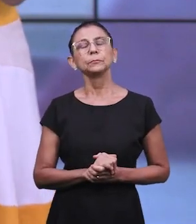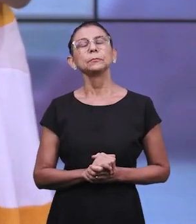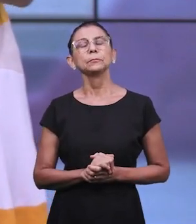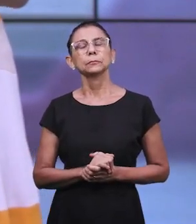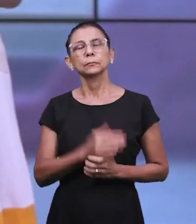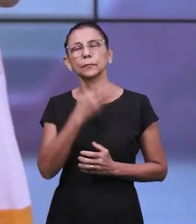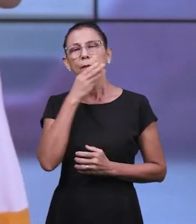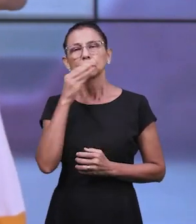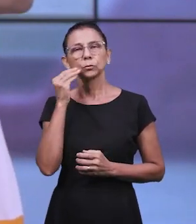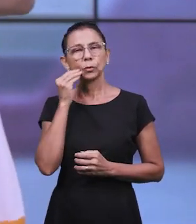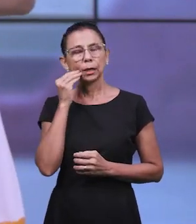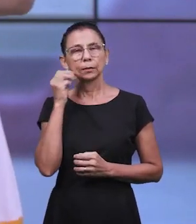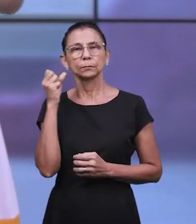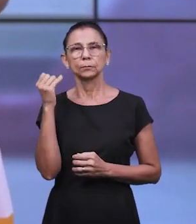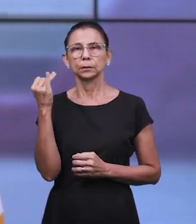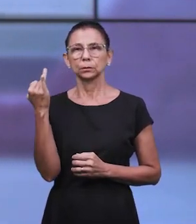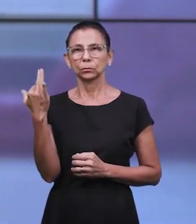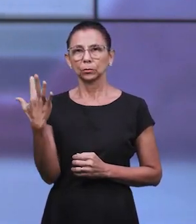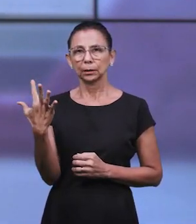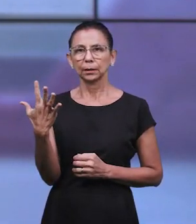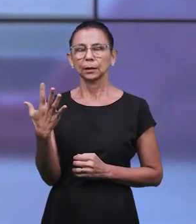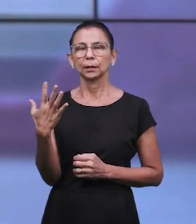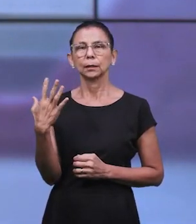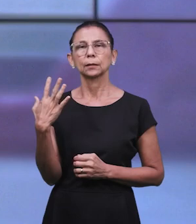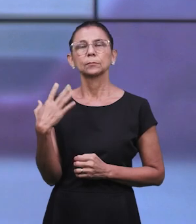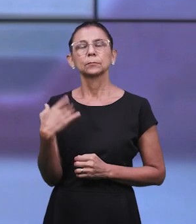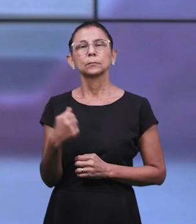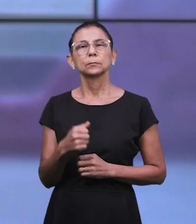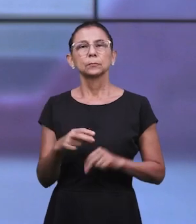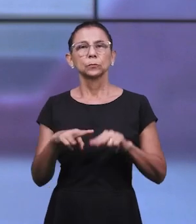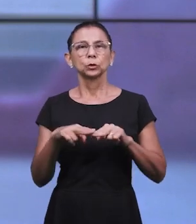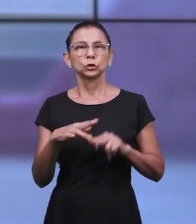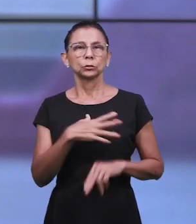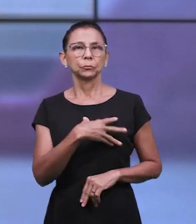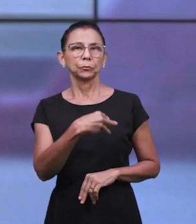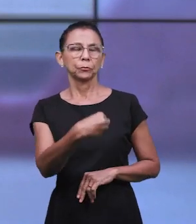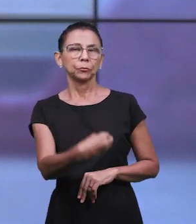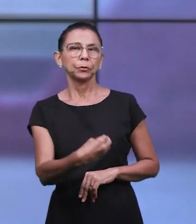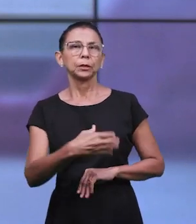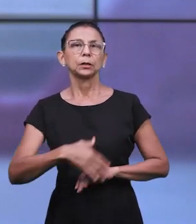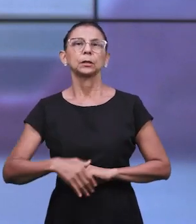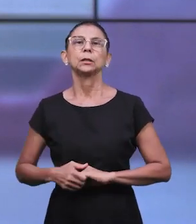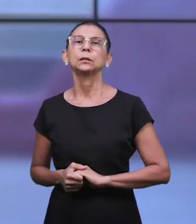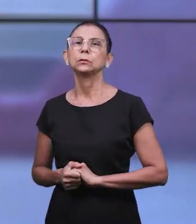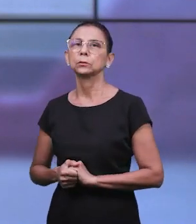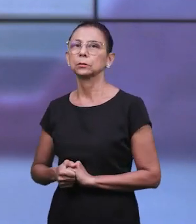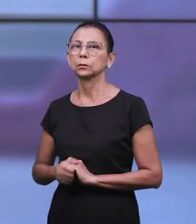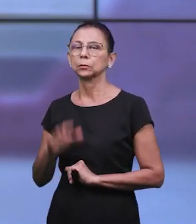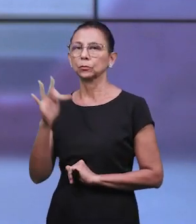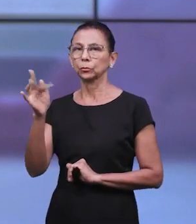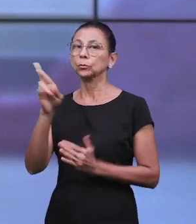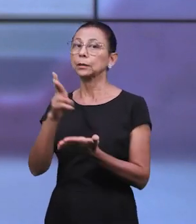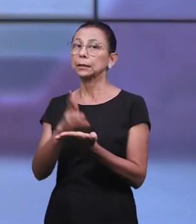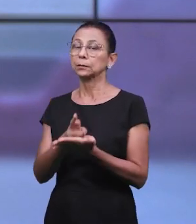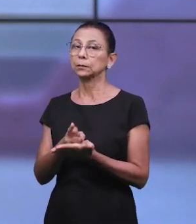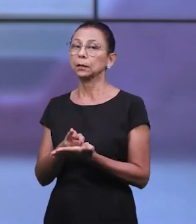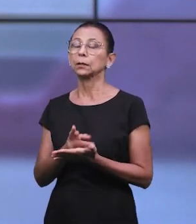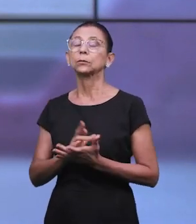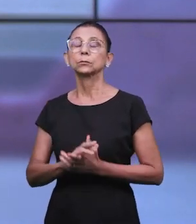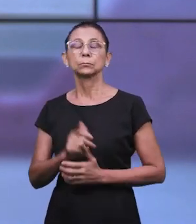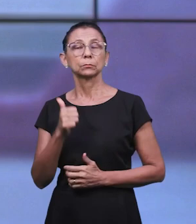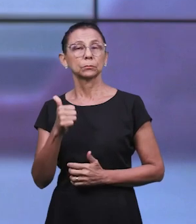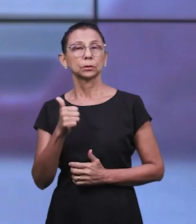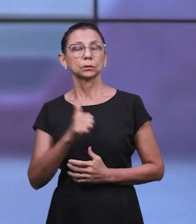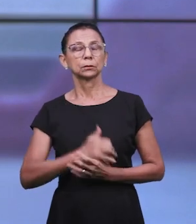é orar, é jejuar, madrugar pelos nossos filhos, para acolhermos os frutos das nossas orações. No